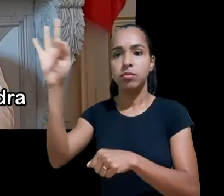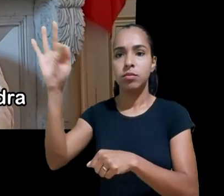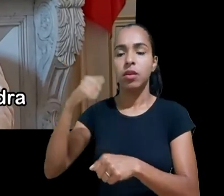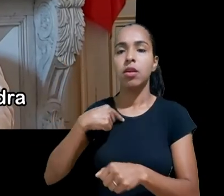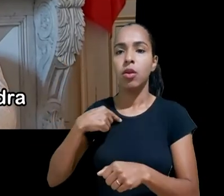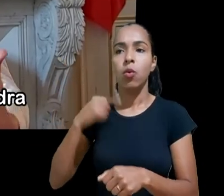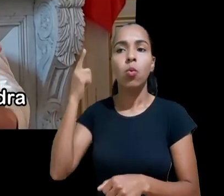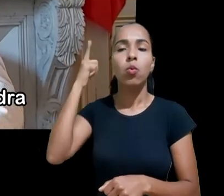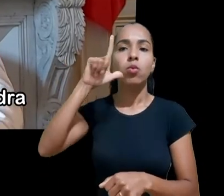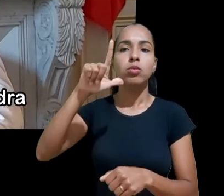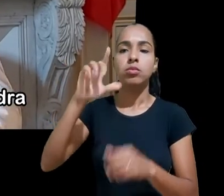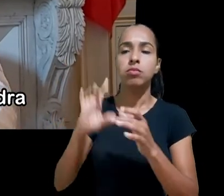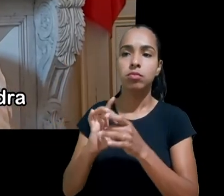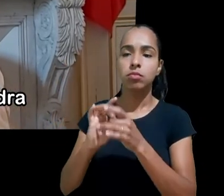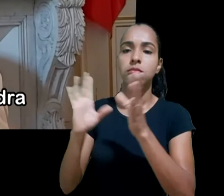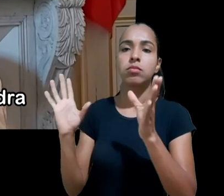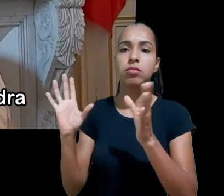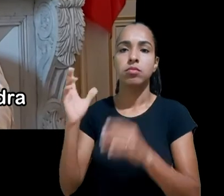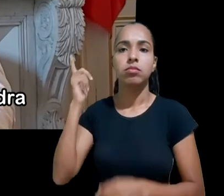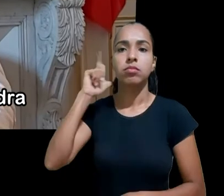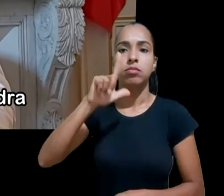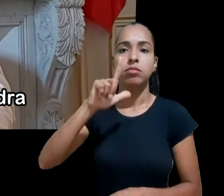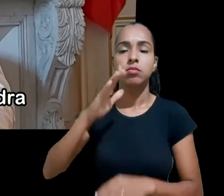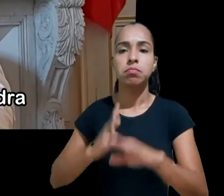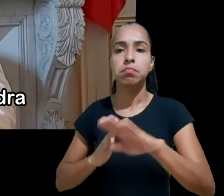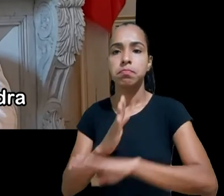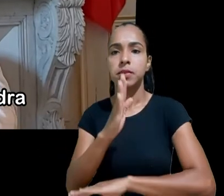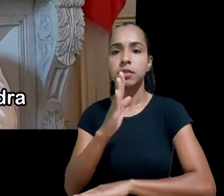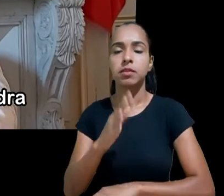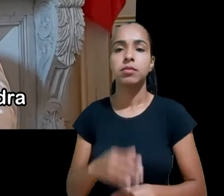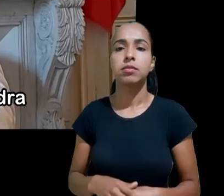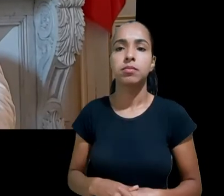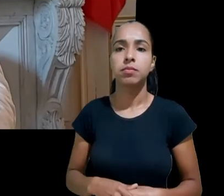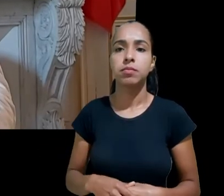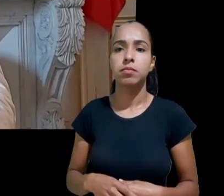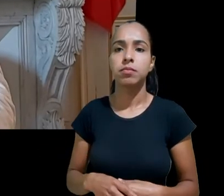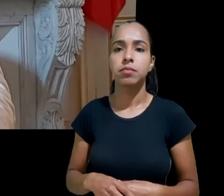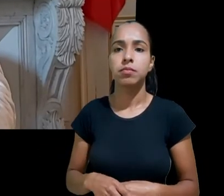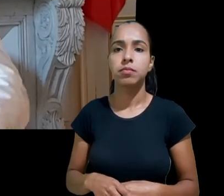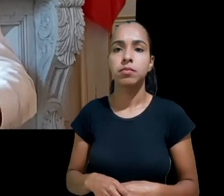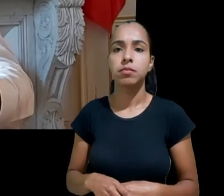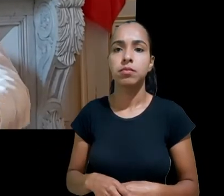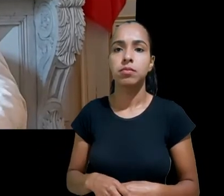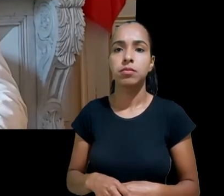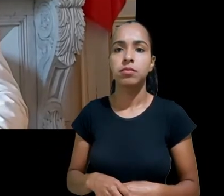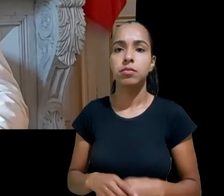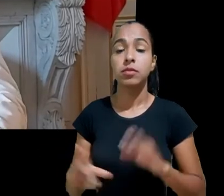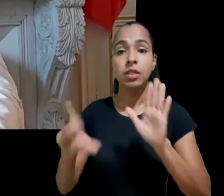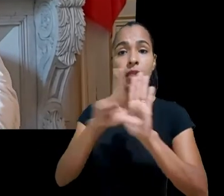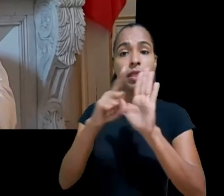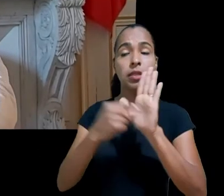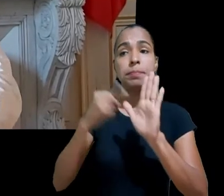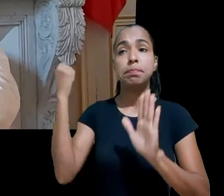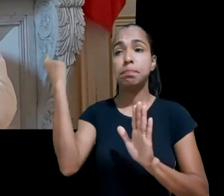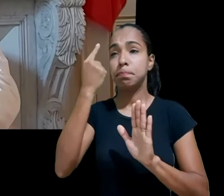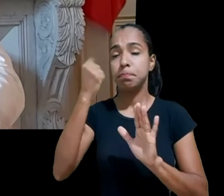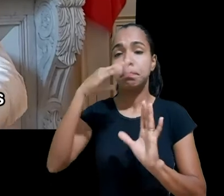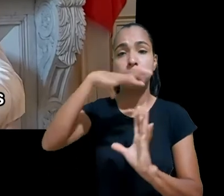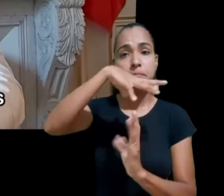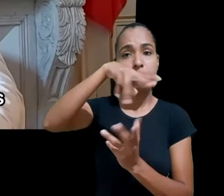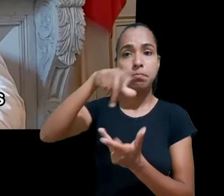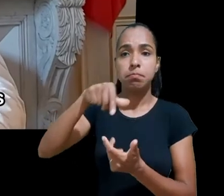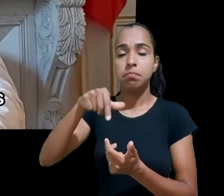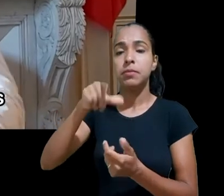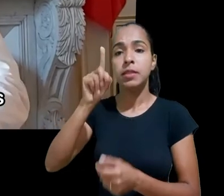de uma das primeiras leis em escala mundial que enquadra o que chamei de trabalho infantil na internet